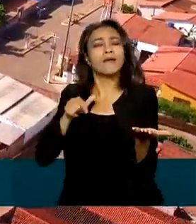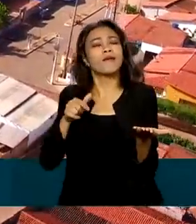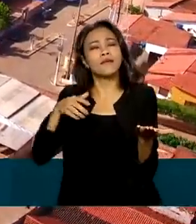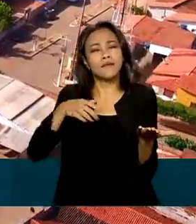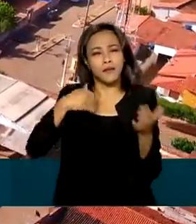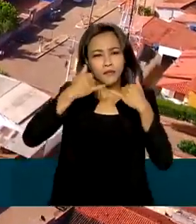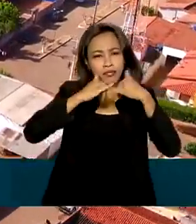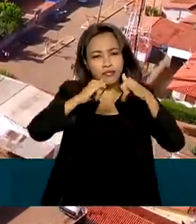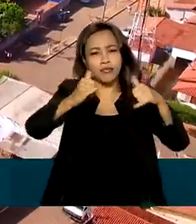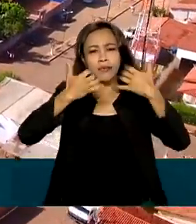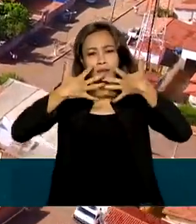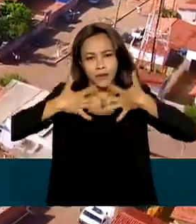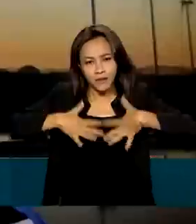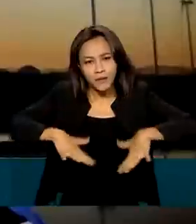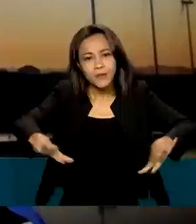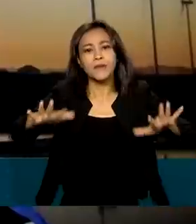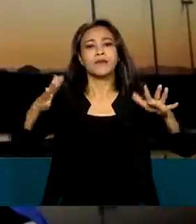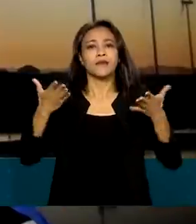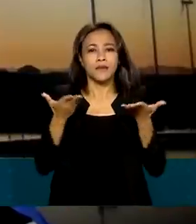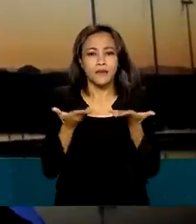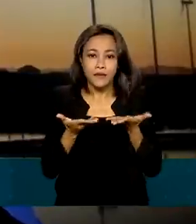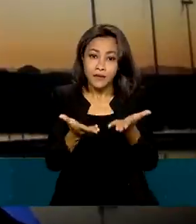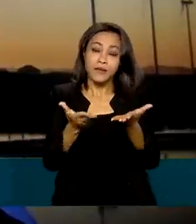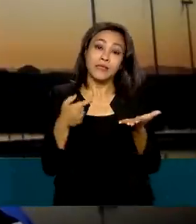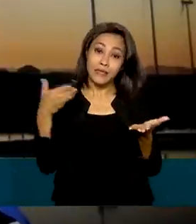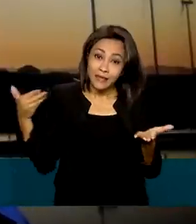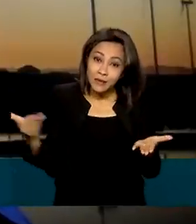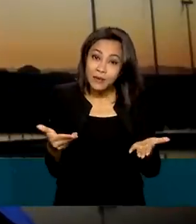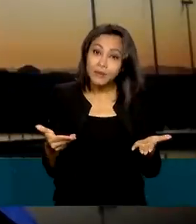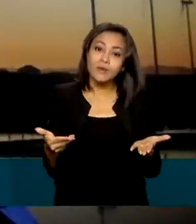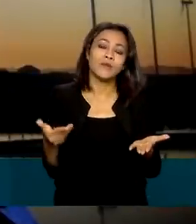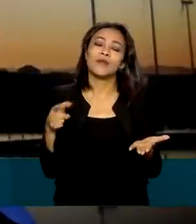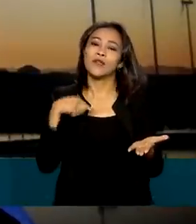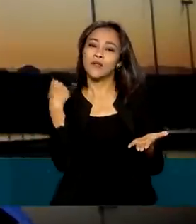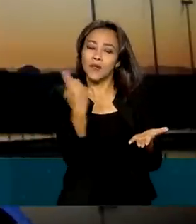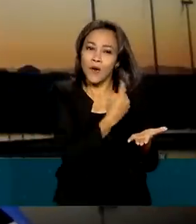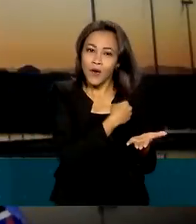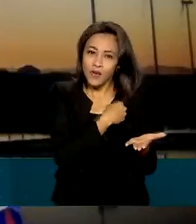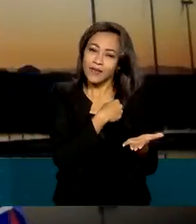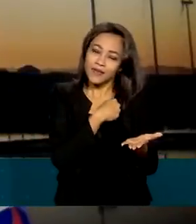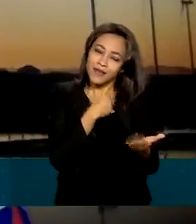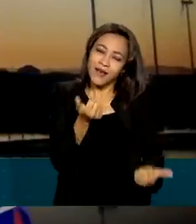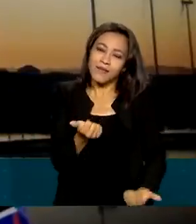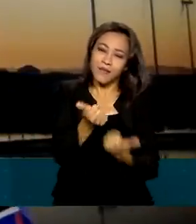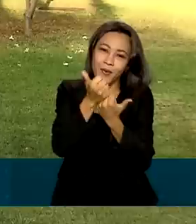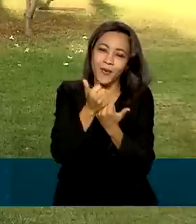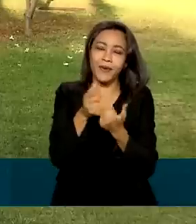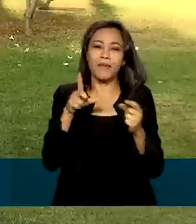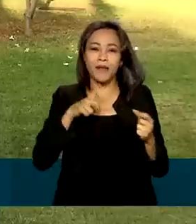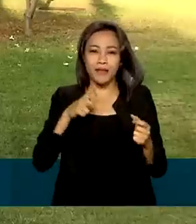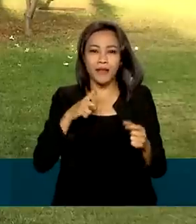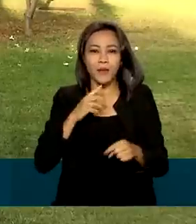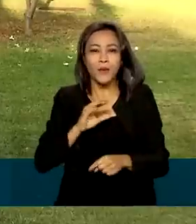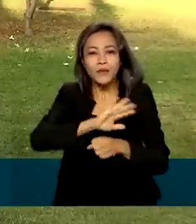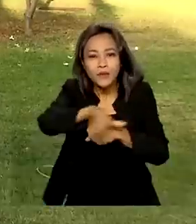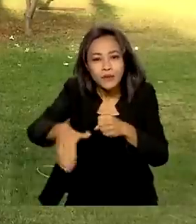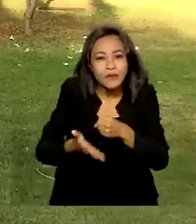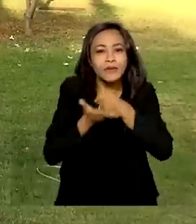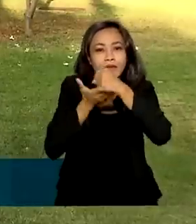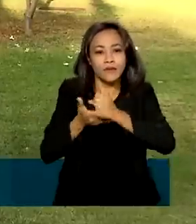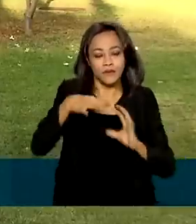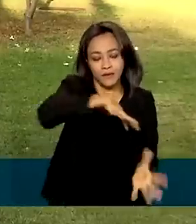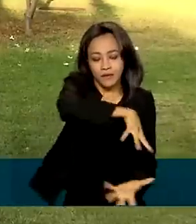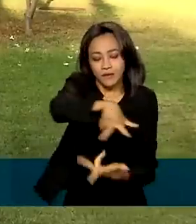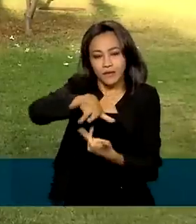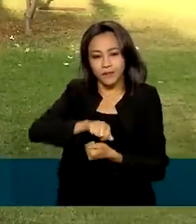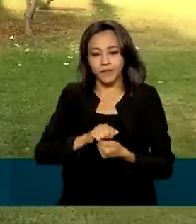renováveis para a produção de energia e isso faz com que a gente contribua para o equilíbrio do planeta. A geração de energia